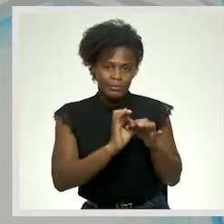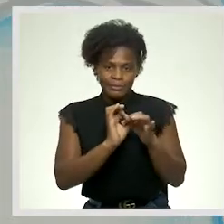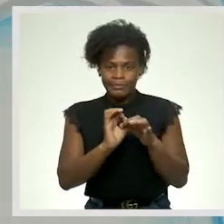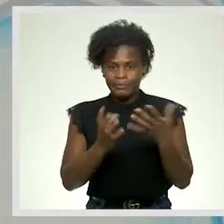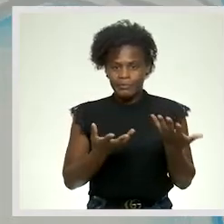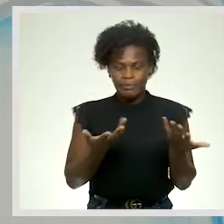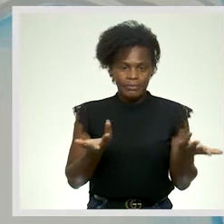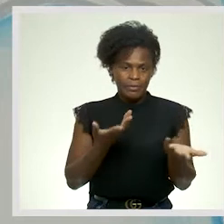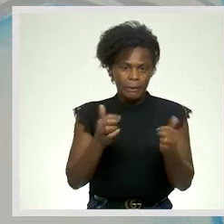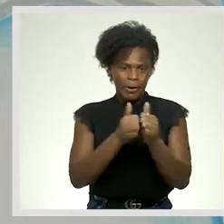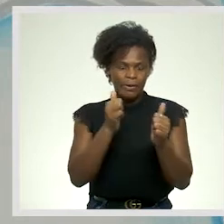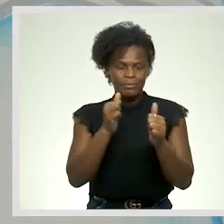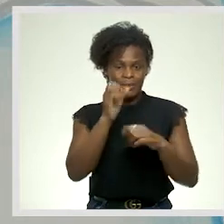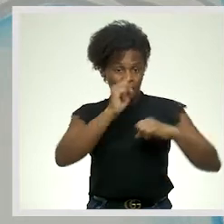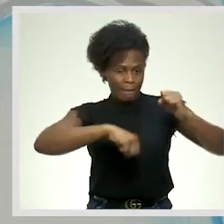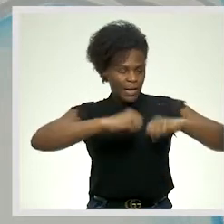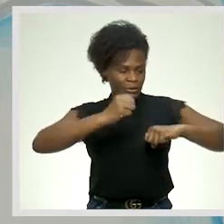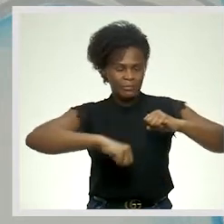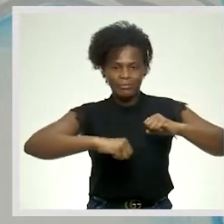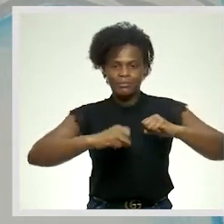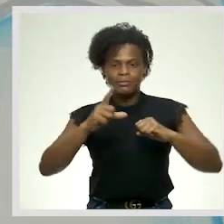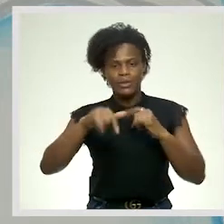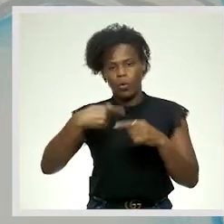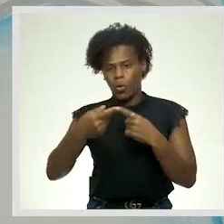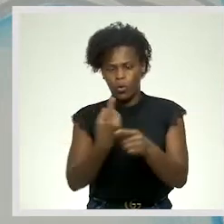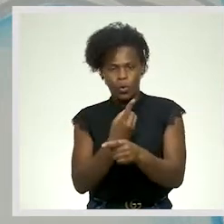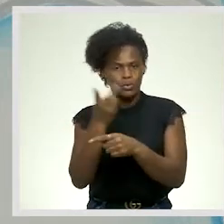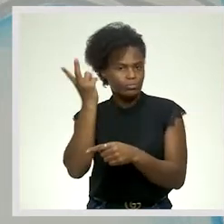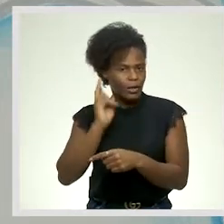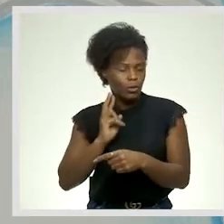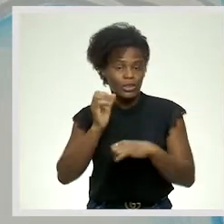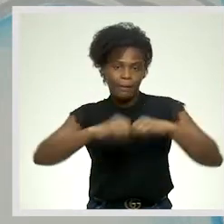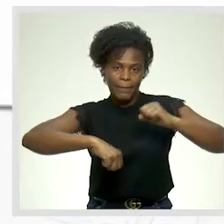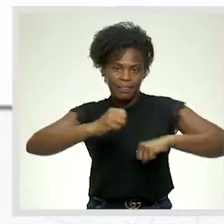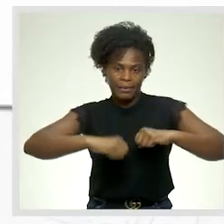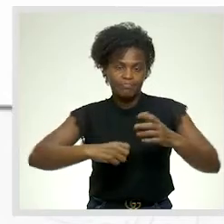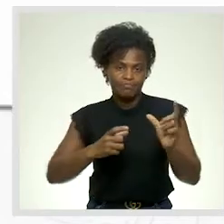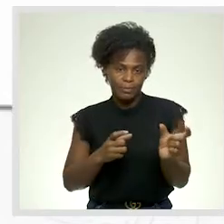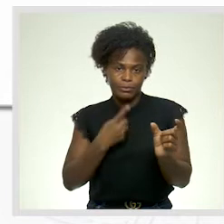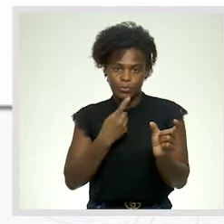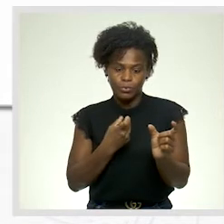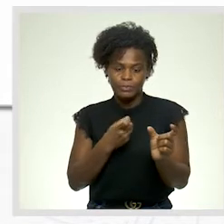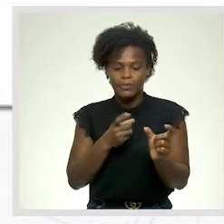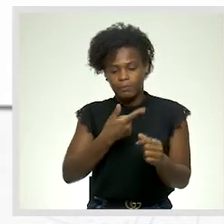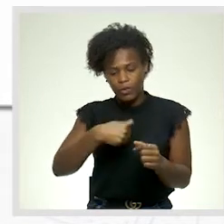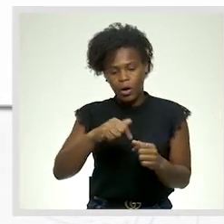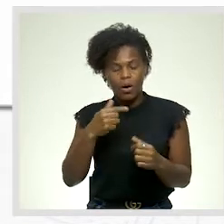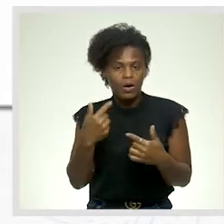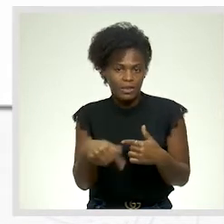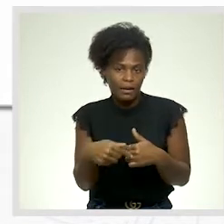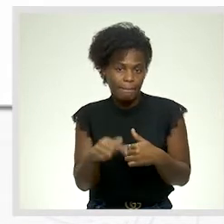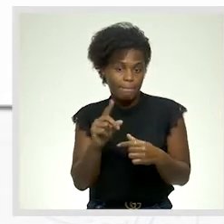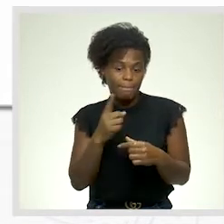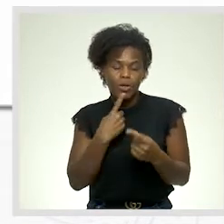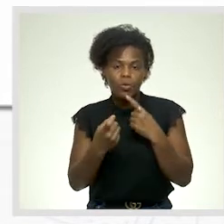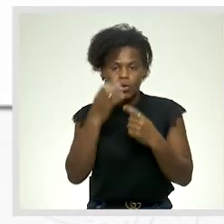com a gramática, entre outros valores gramaticais. Nós, então, temos a primeira